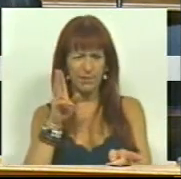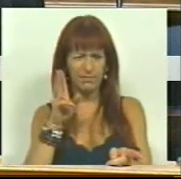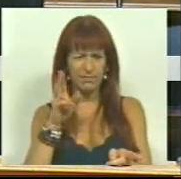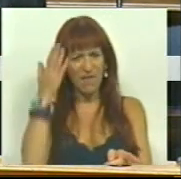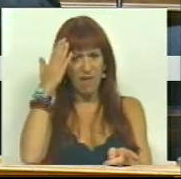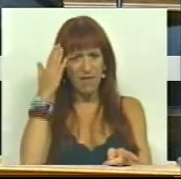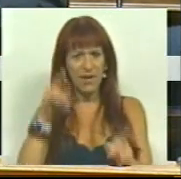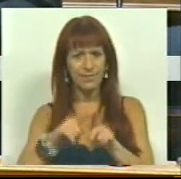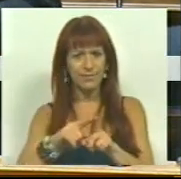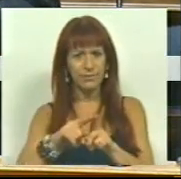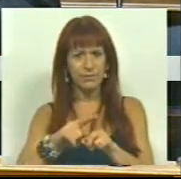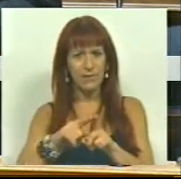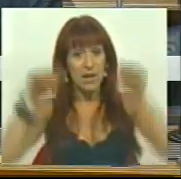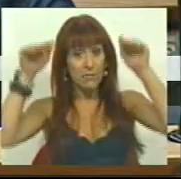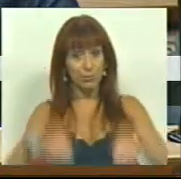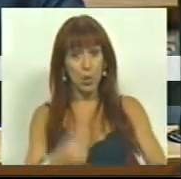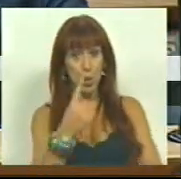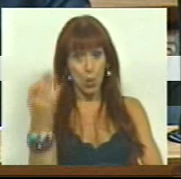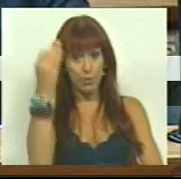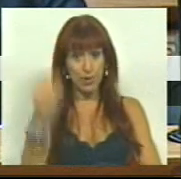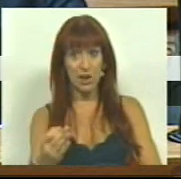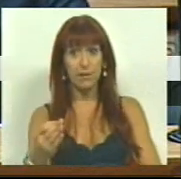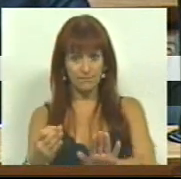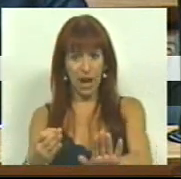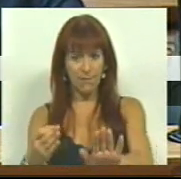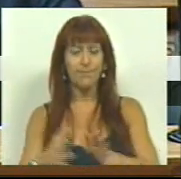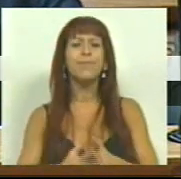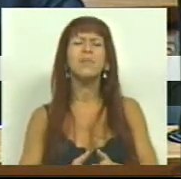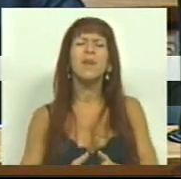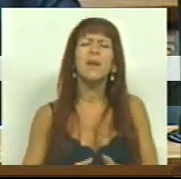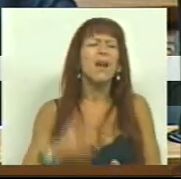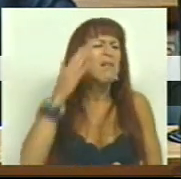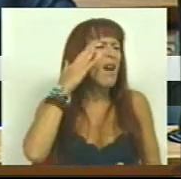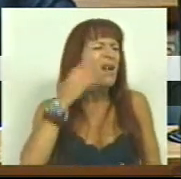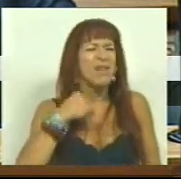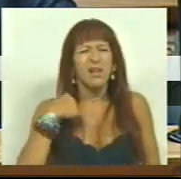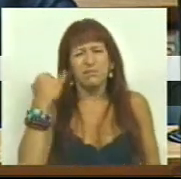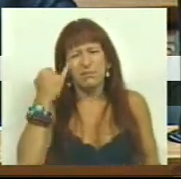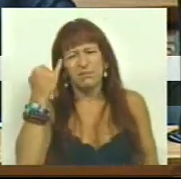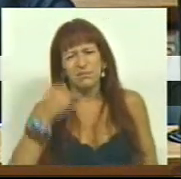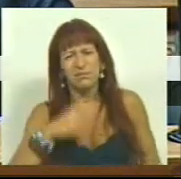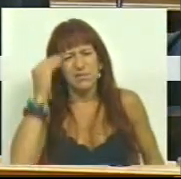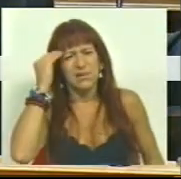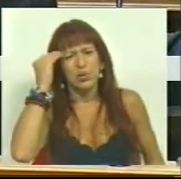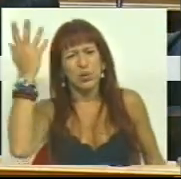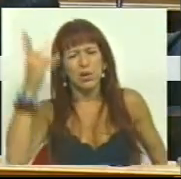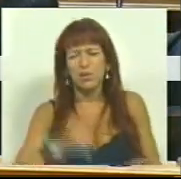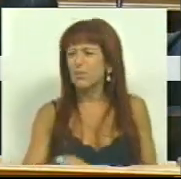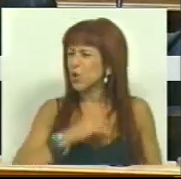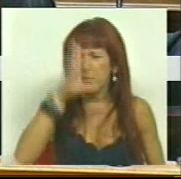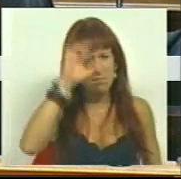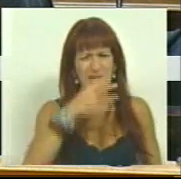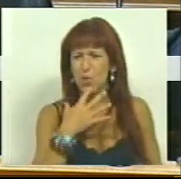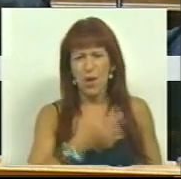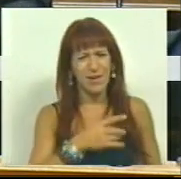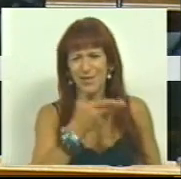Prevém, portanto, uma recessão de 1%. São previsões fantasiosas. Eu acho que nem o Sr. Primeiro-Ministro